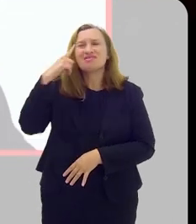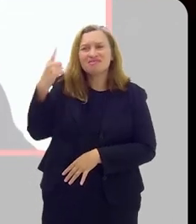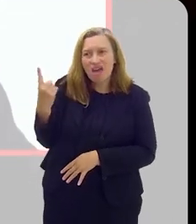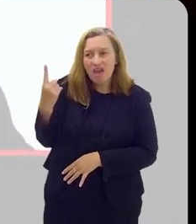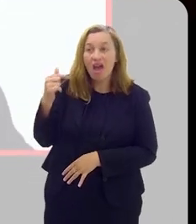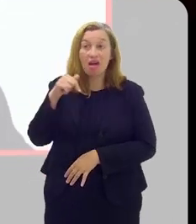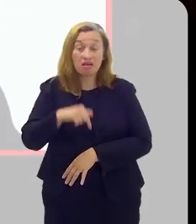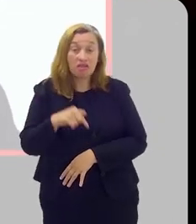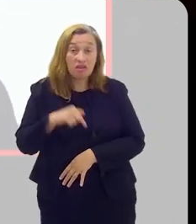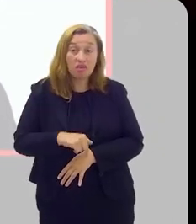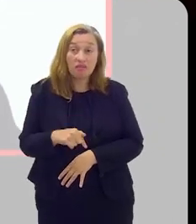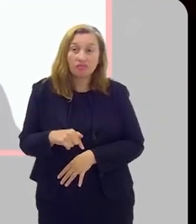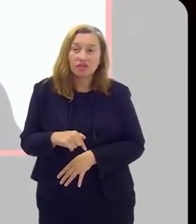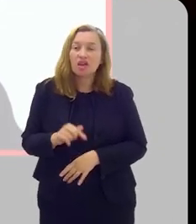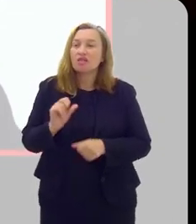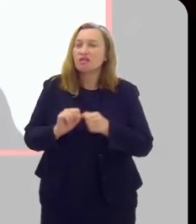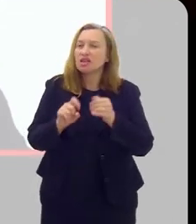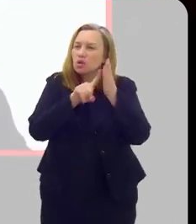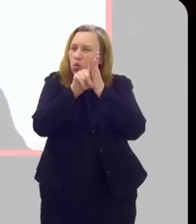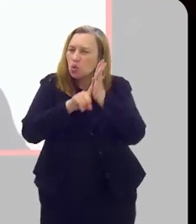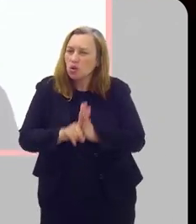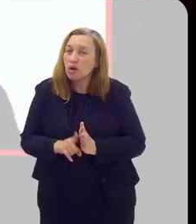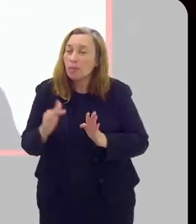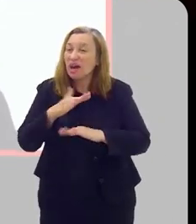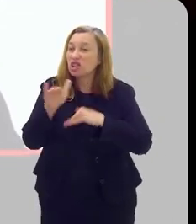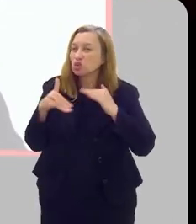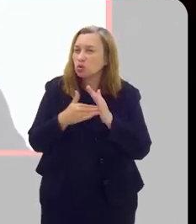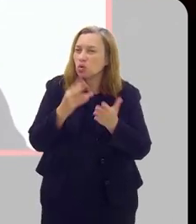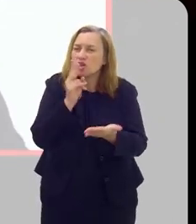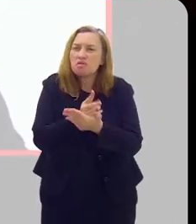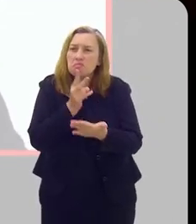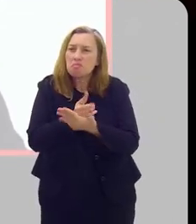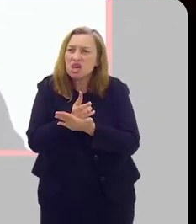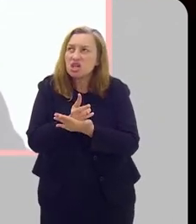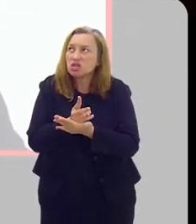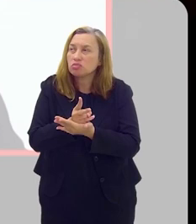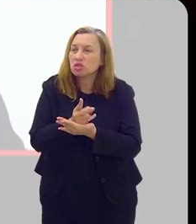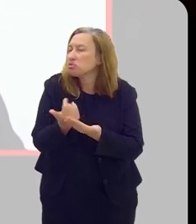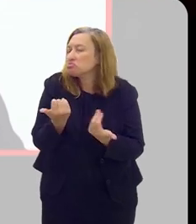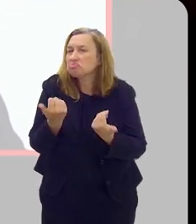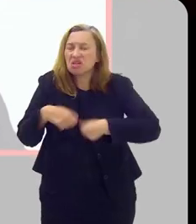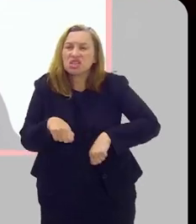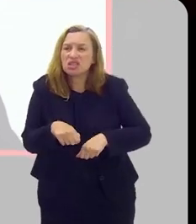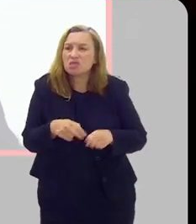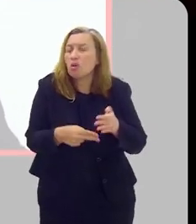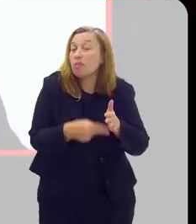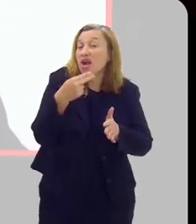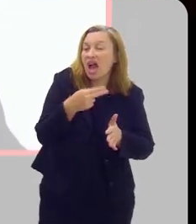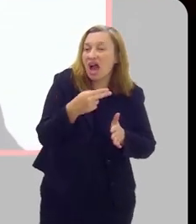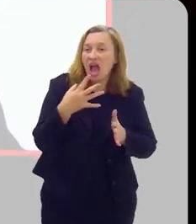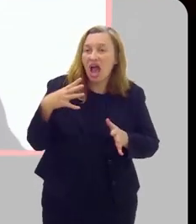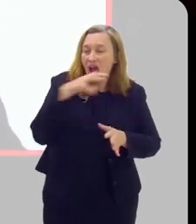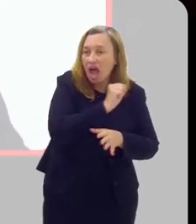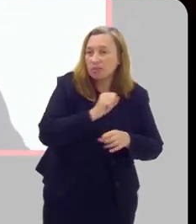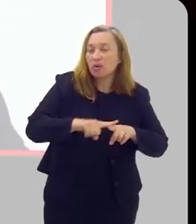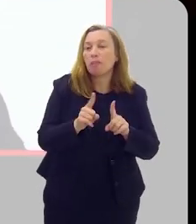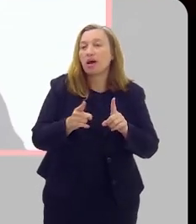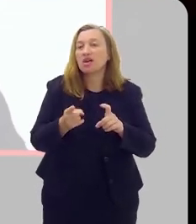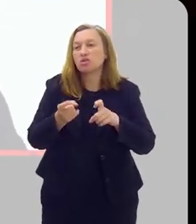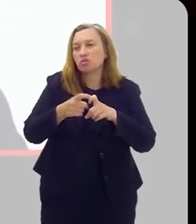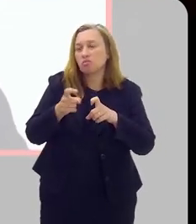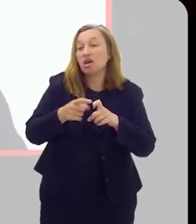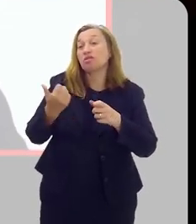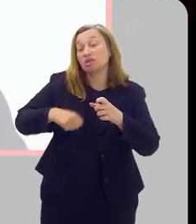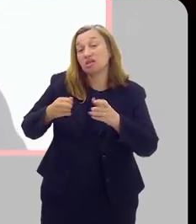nossa ideia aqui é fazer o rastreio pra todo mundo, e mesmo nesses casos que não tenha que operar logo de cara, o